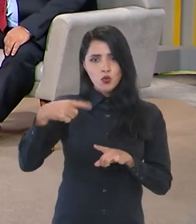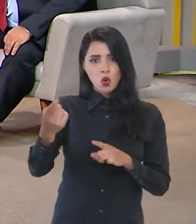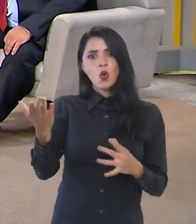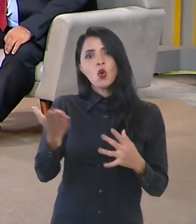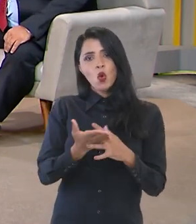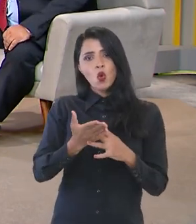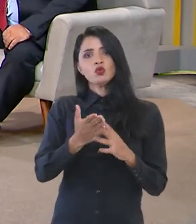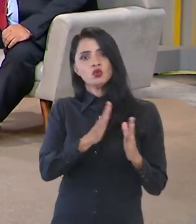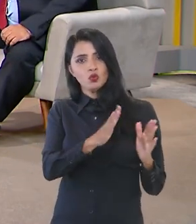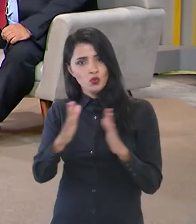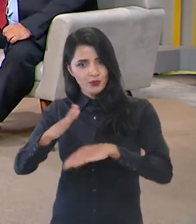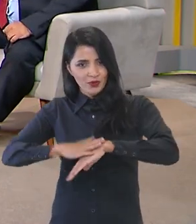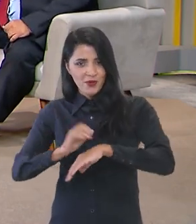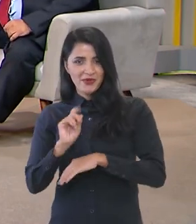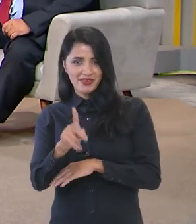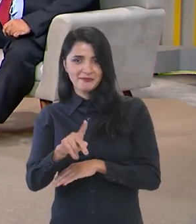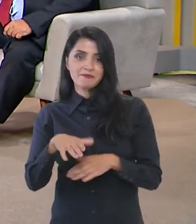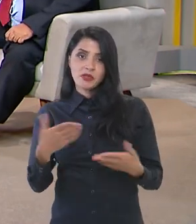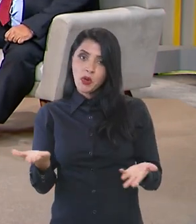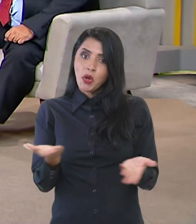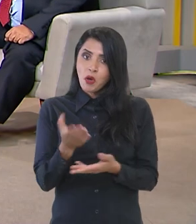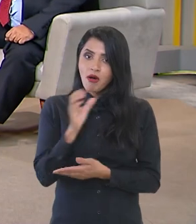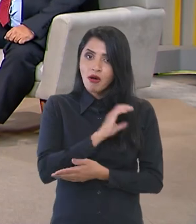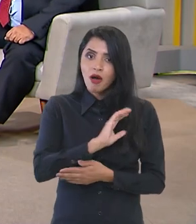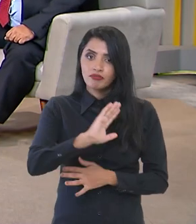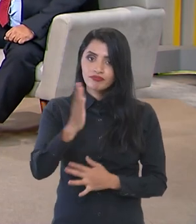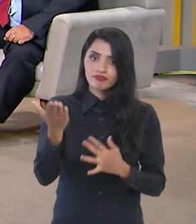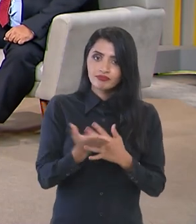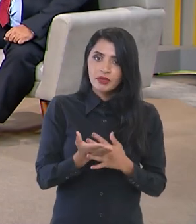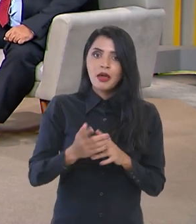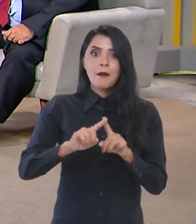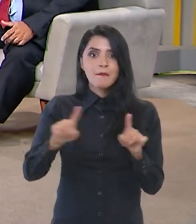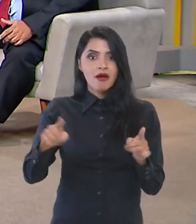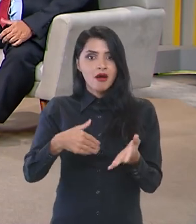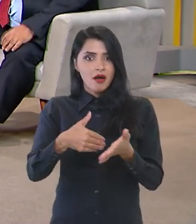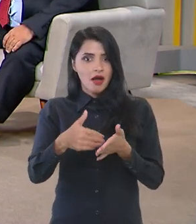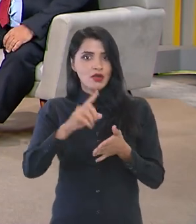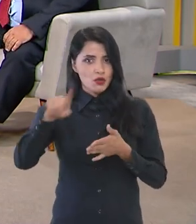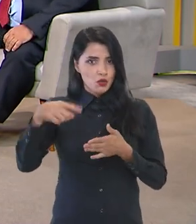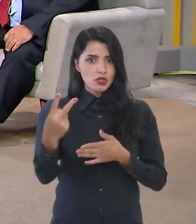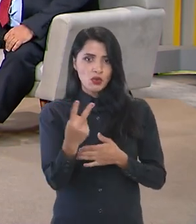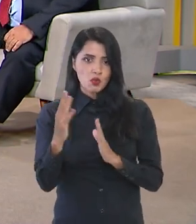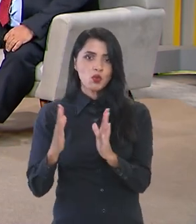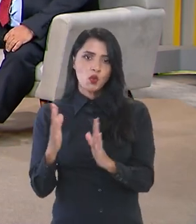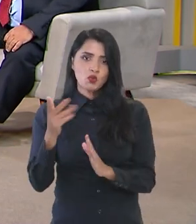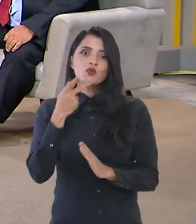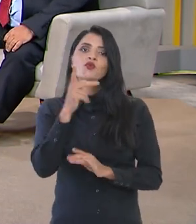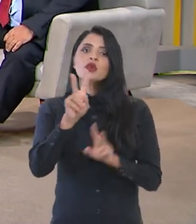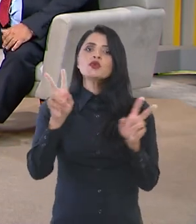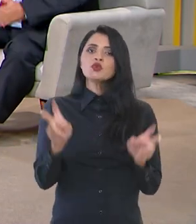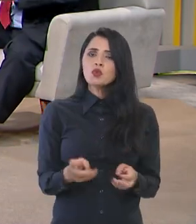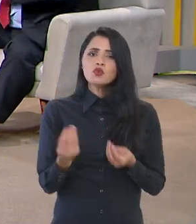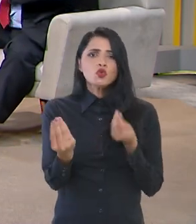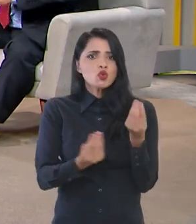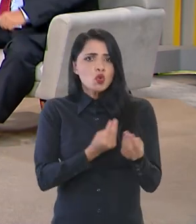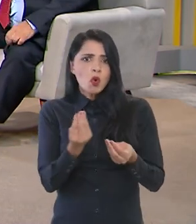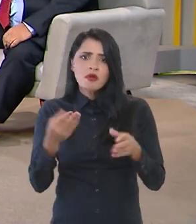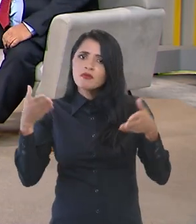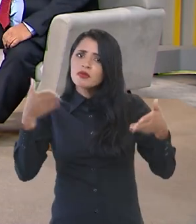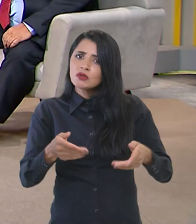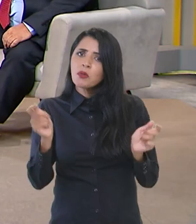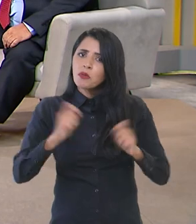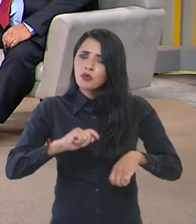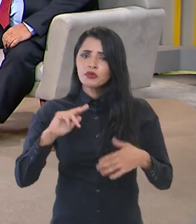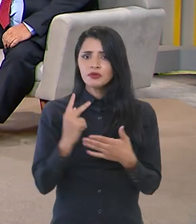no próximo bloco, ok? Ok. Bom, nós vamos fazer um rápido intervalo, mas no início do próximo bloco, a gente vai falar sobre como essa